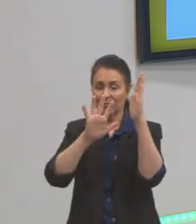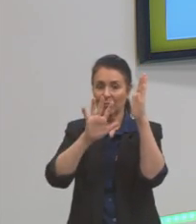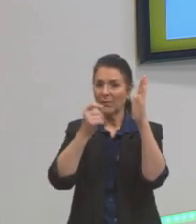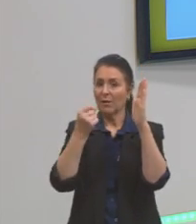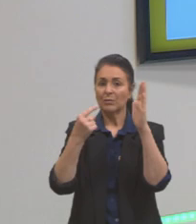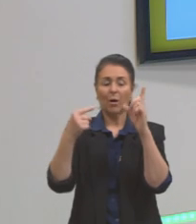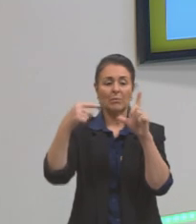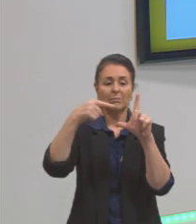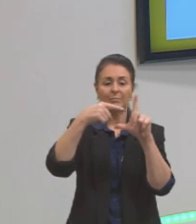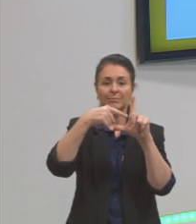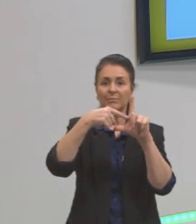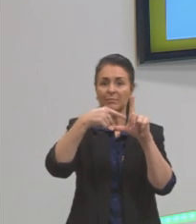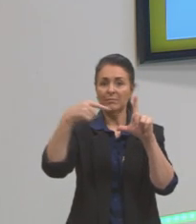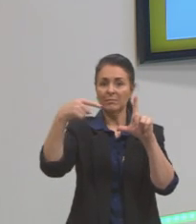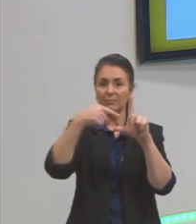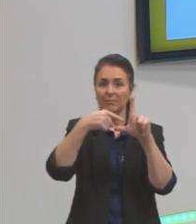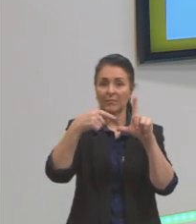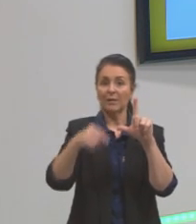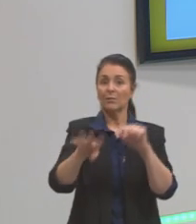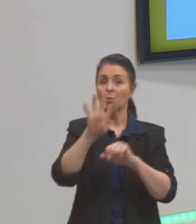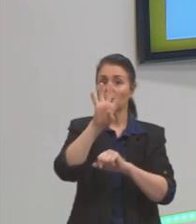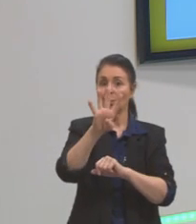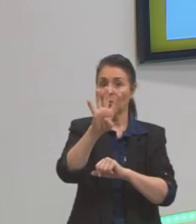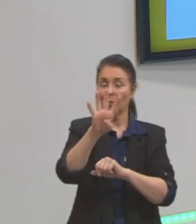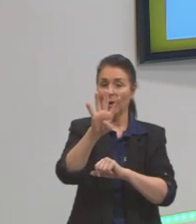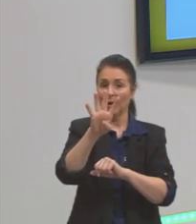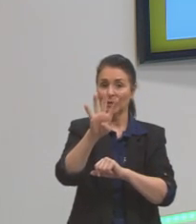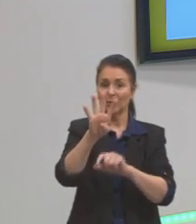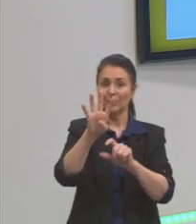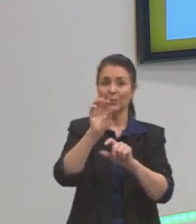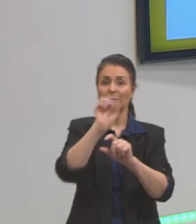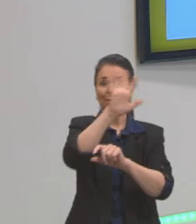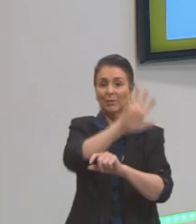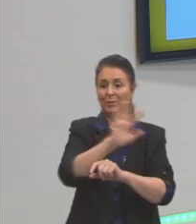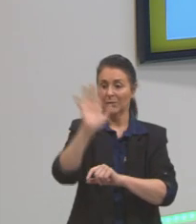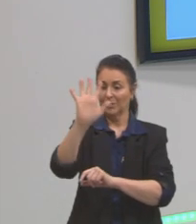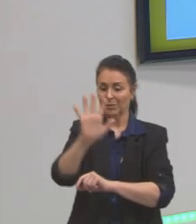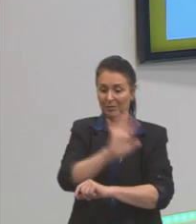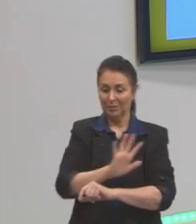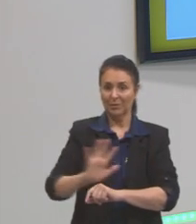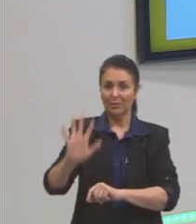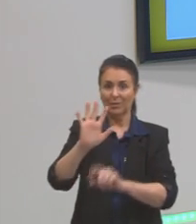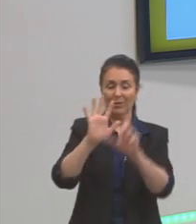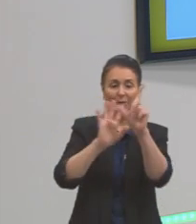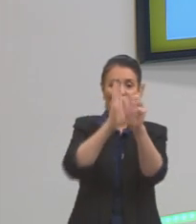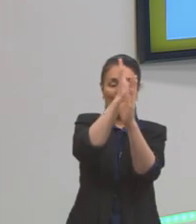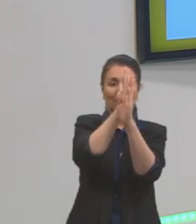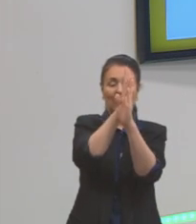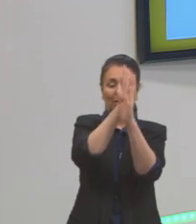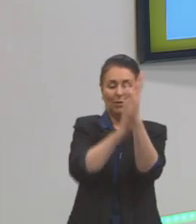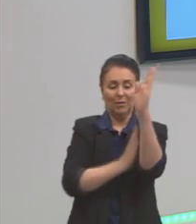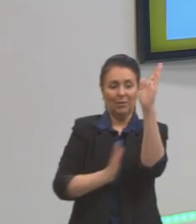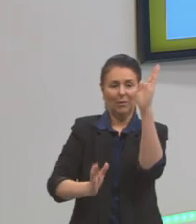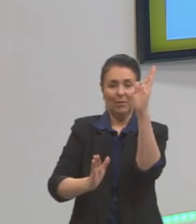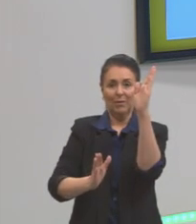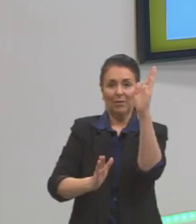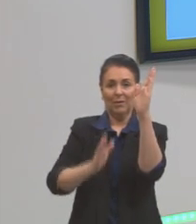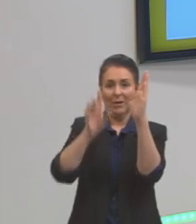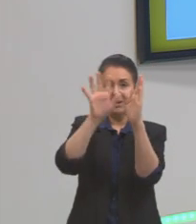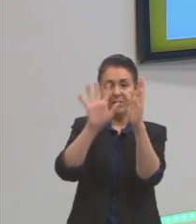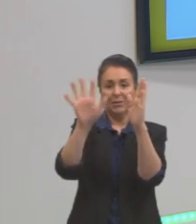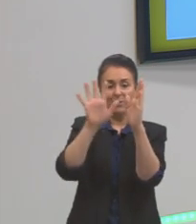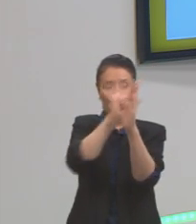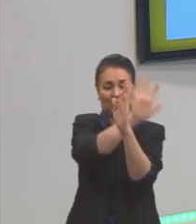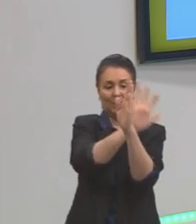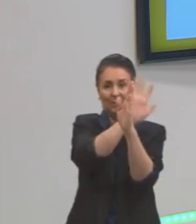questão do quadrante, ou seja, são quatro quadrantes, bem como existe também a informação que existe ângulos ali em relação